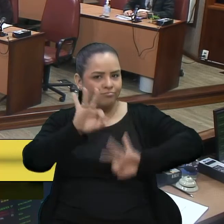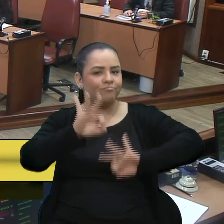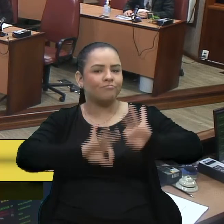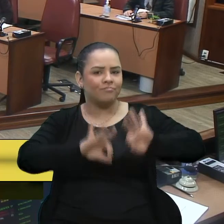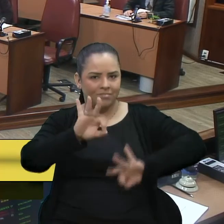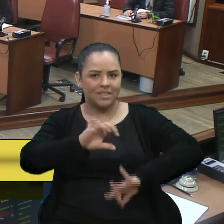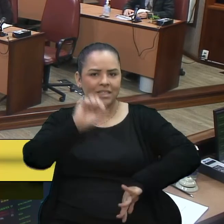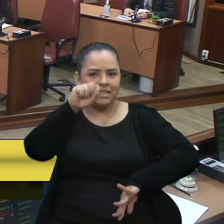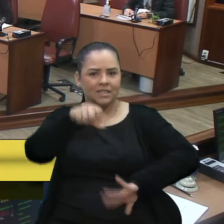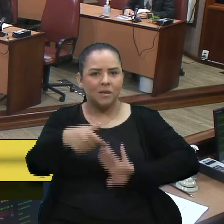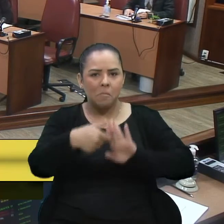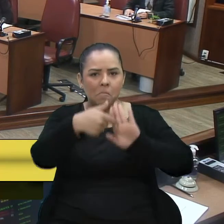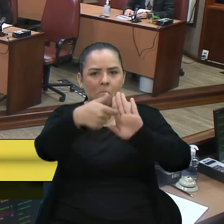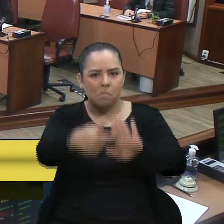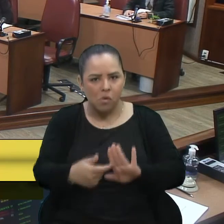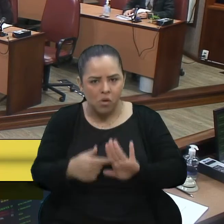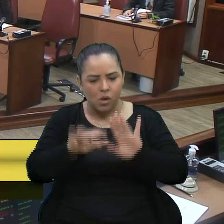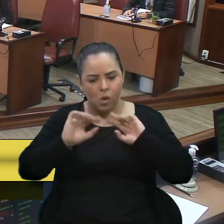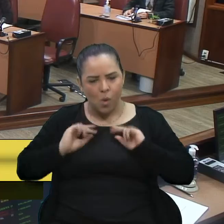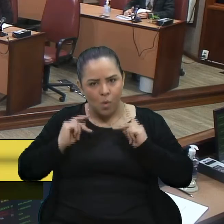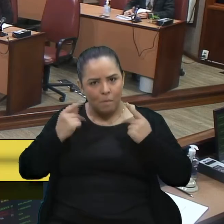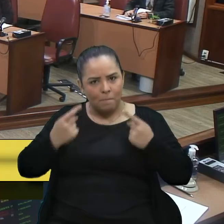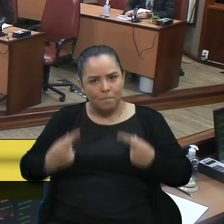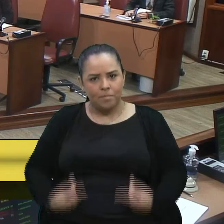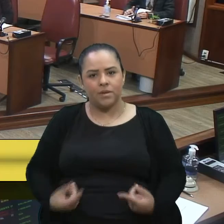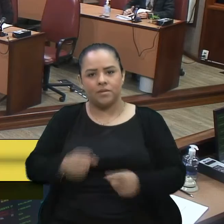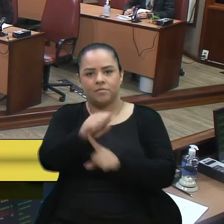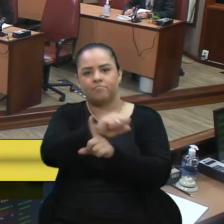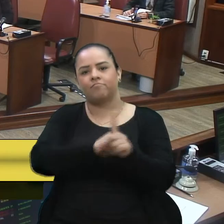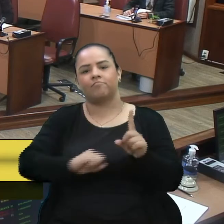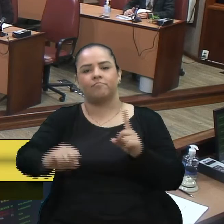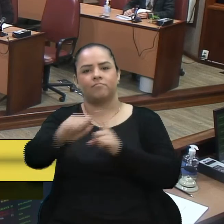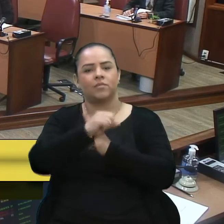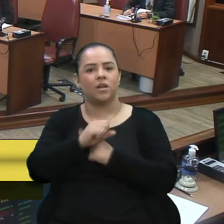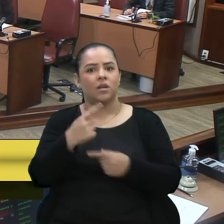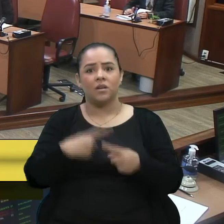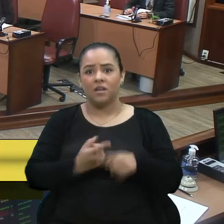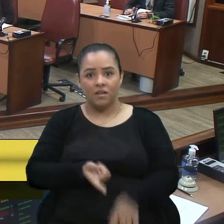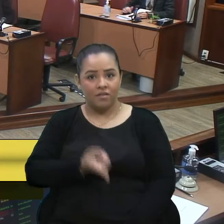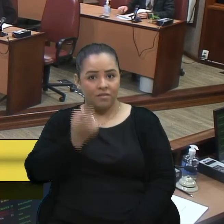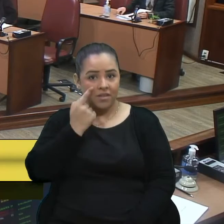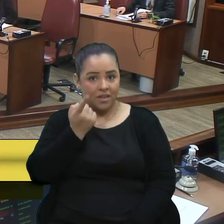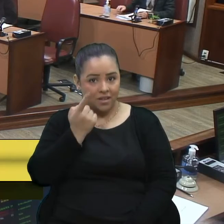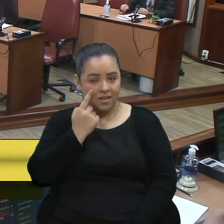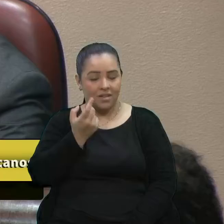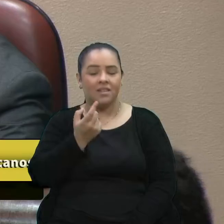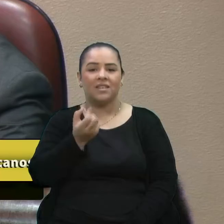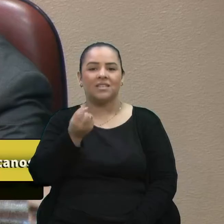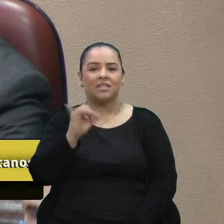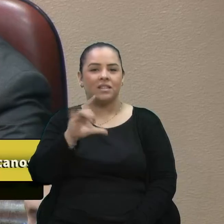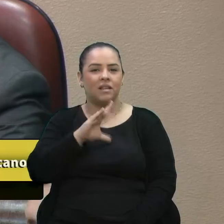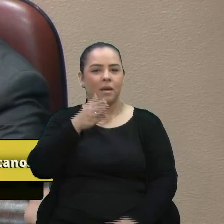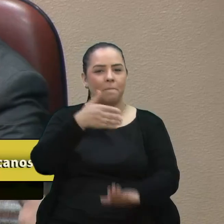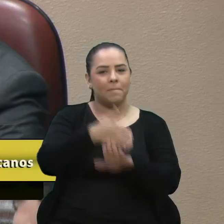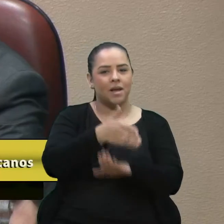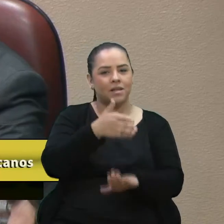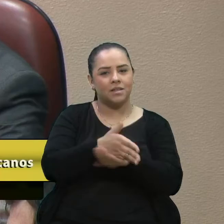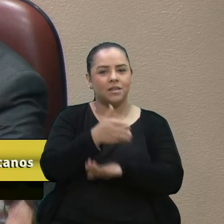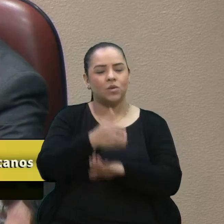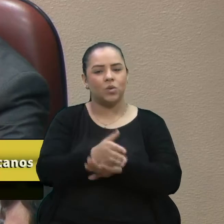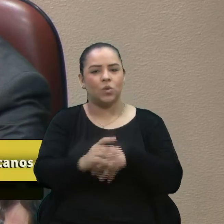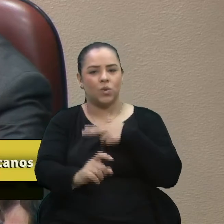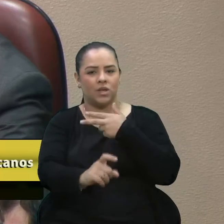demonstram a humanização de uma sociedade. E o senhor veja que quando existe a participação do Poder